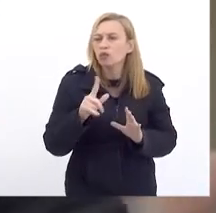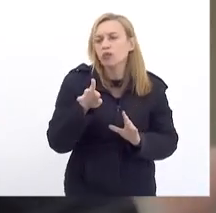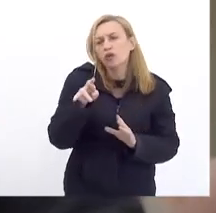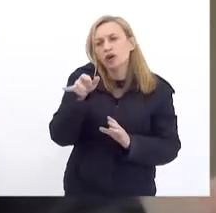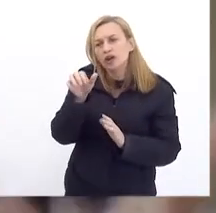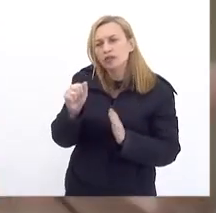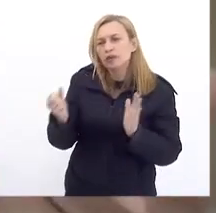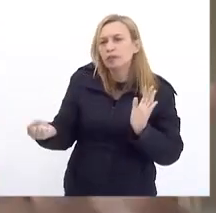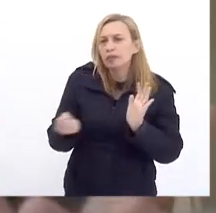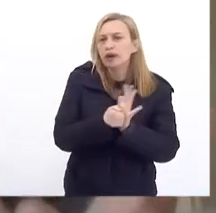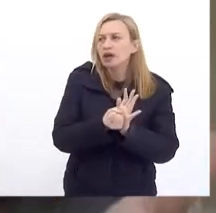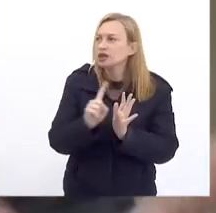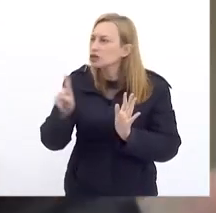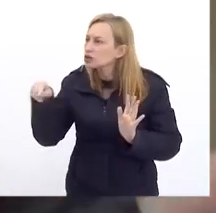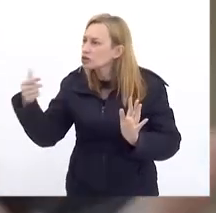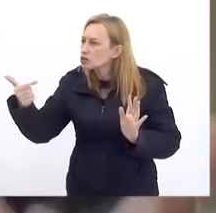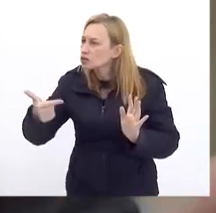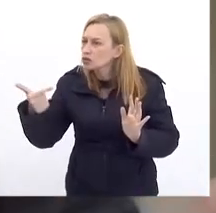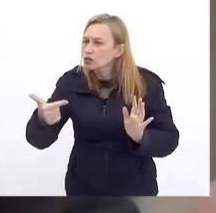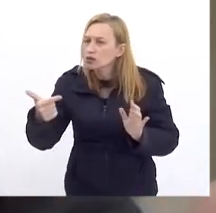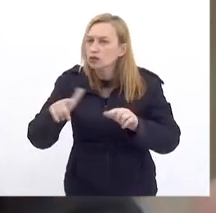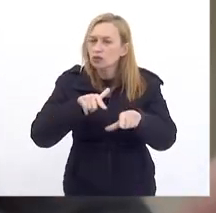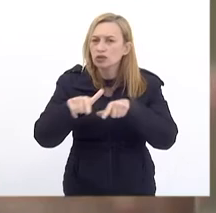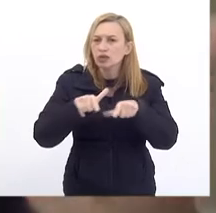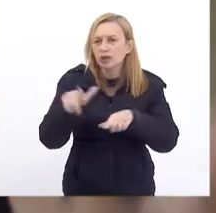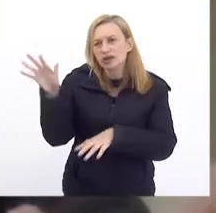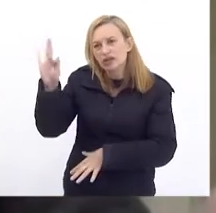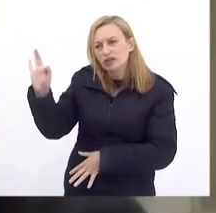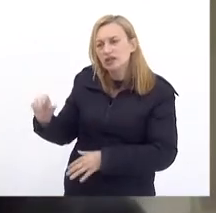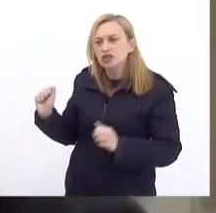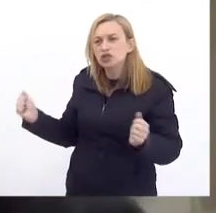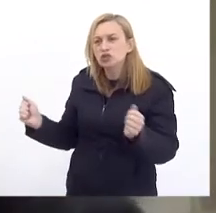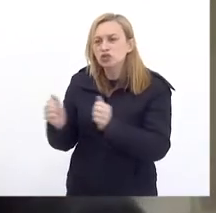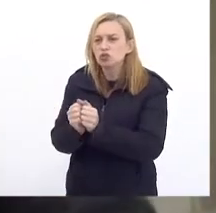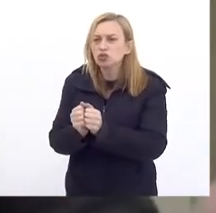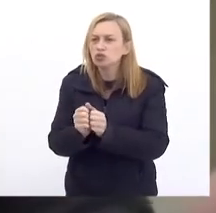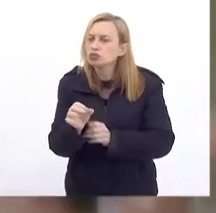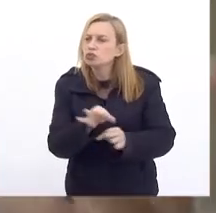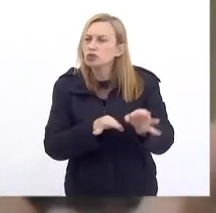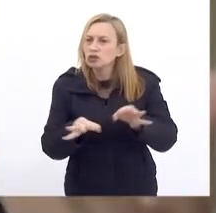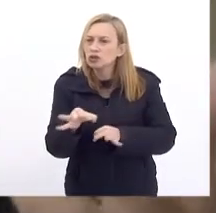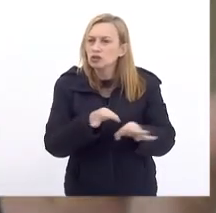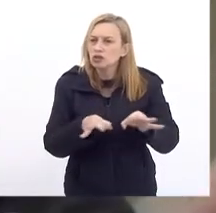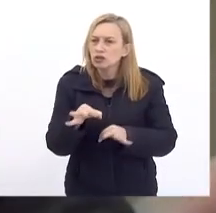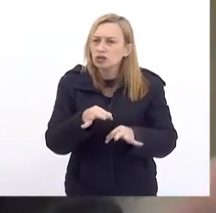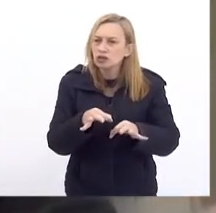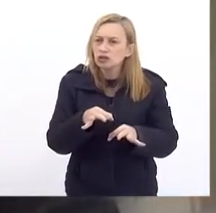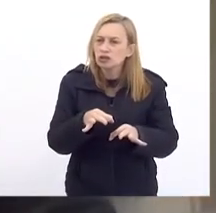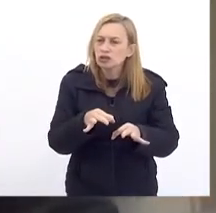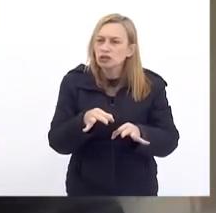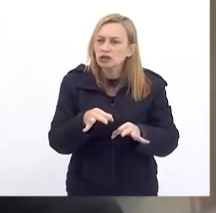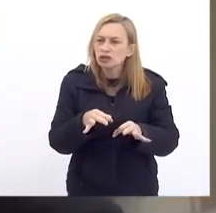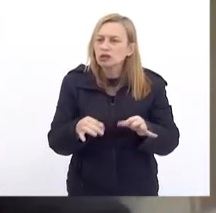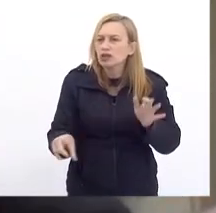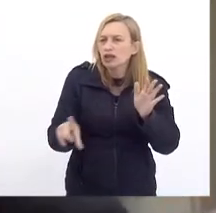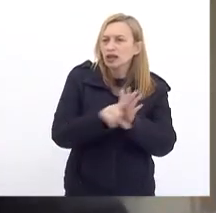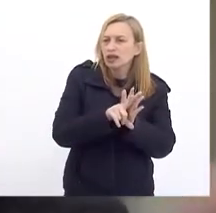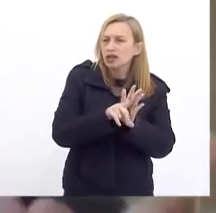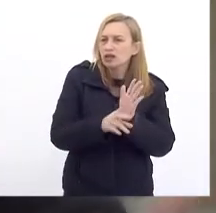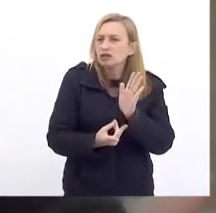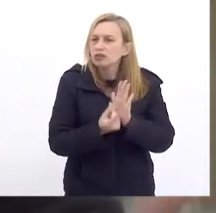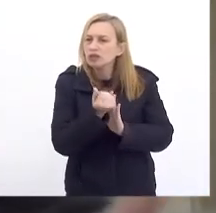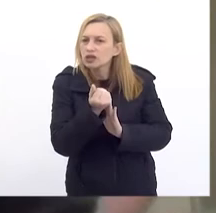Parte Tem sido O trabalho Da fazenda Junto com o planejamento Na gestão Orçamentária Financeira